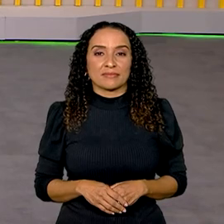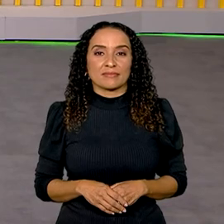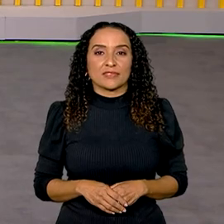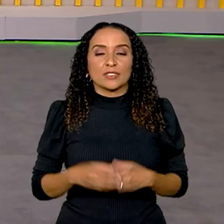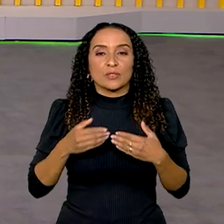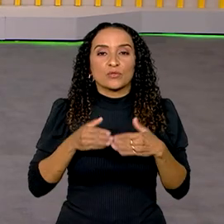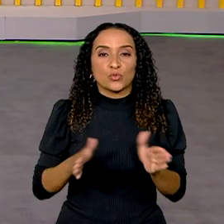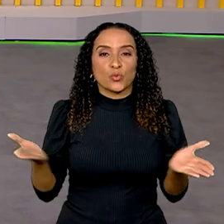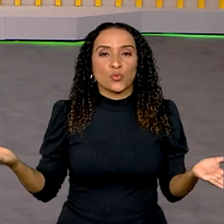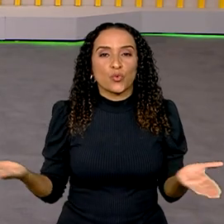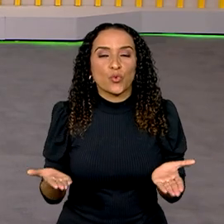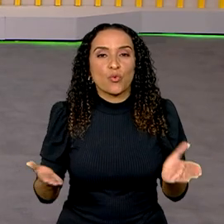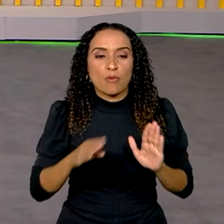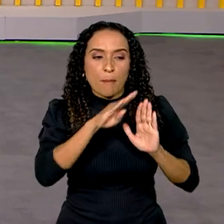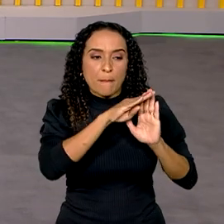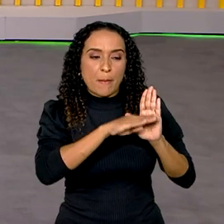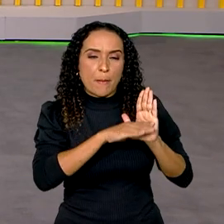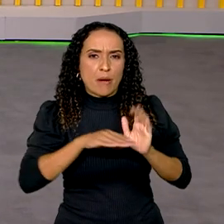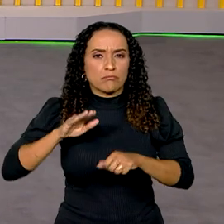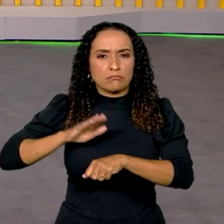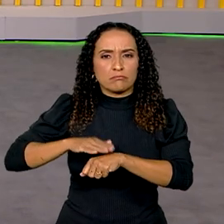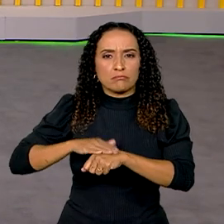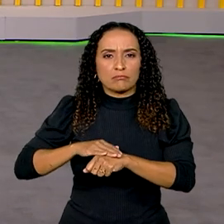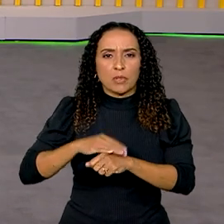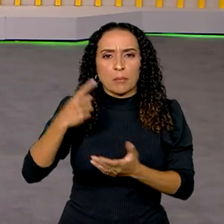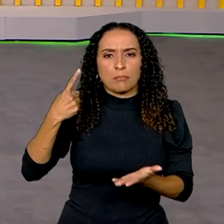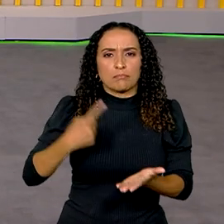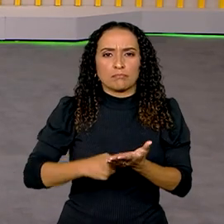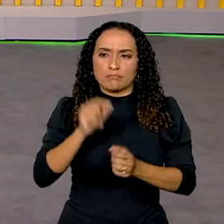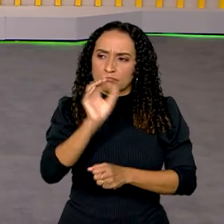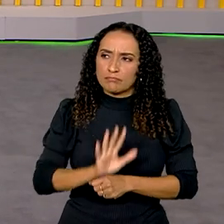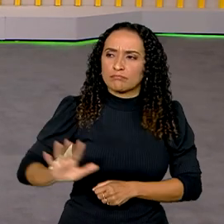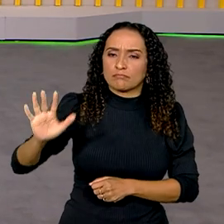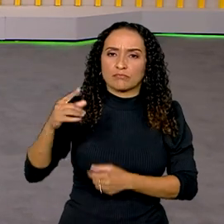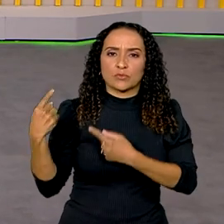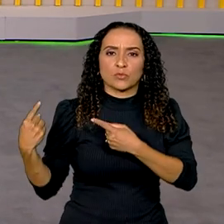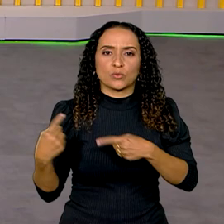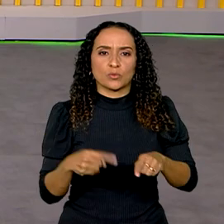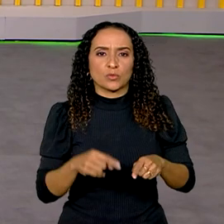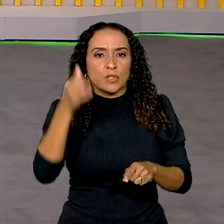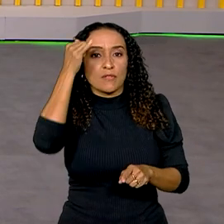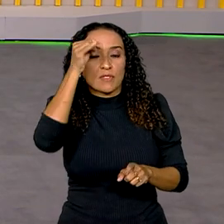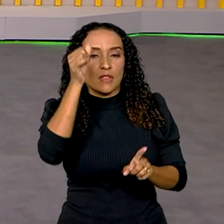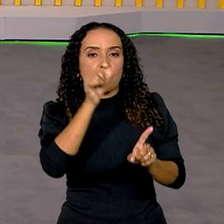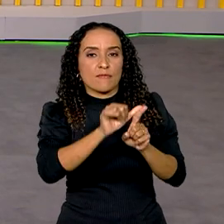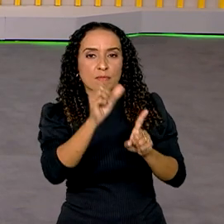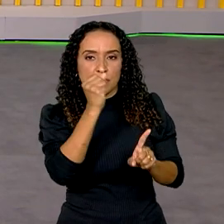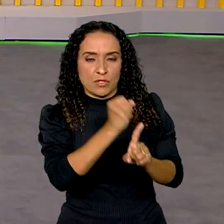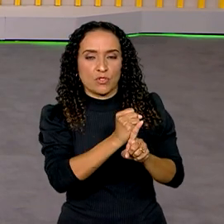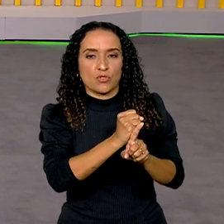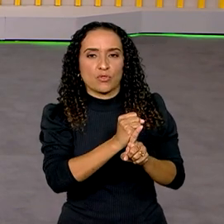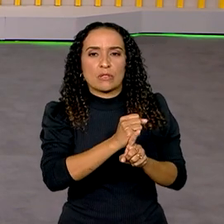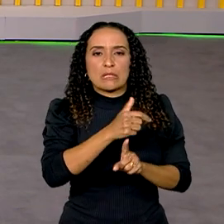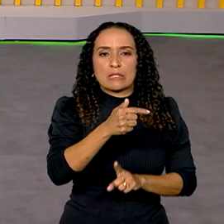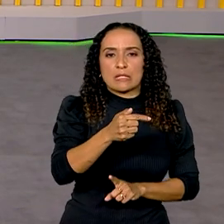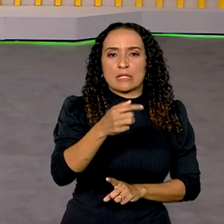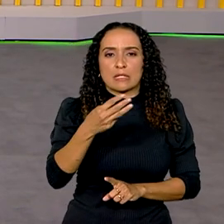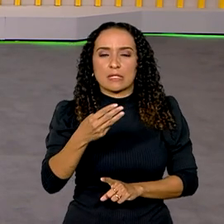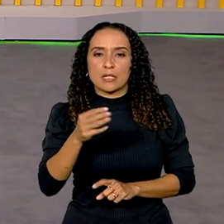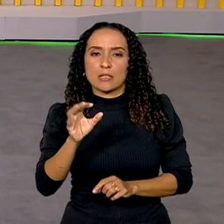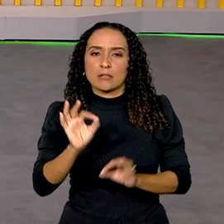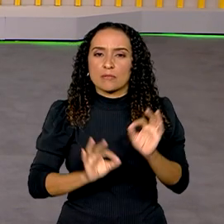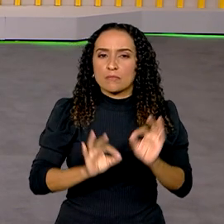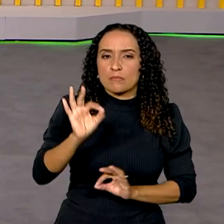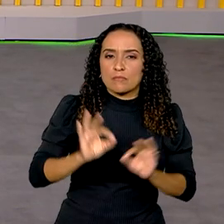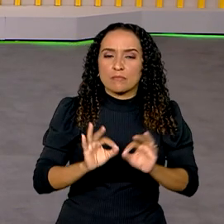Foi lançado hoje um plano de ação do Pacto Nacional de Prevenção aos Feminicídios, com 73 medidas